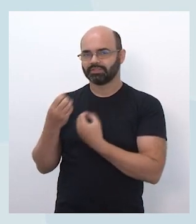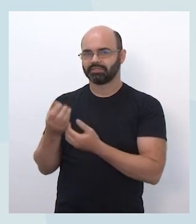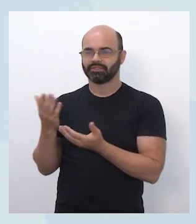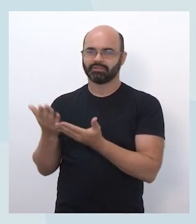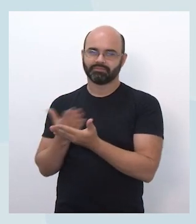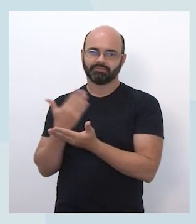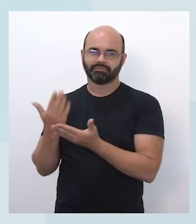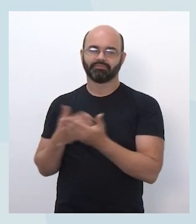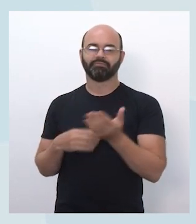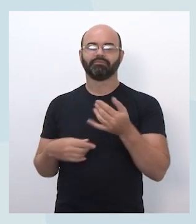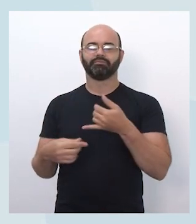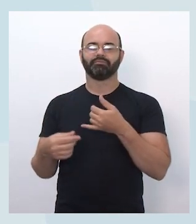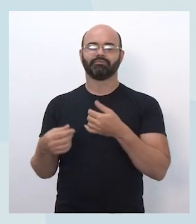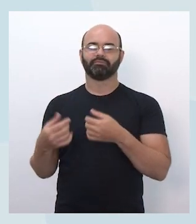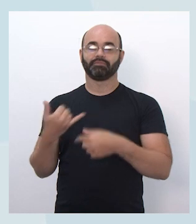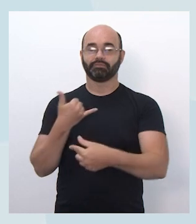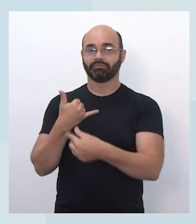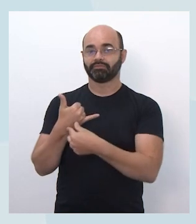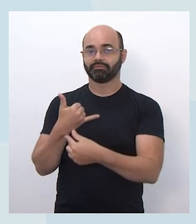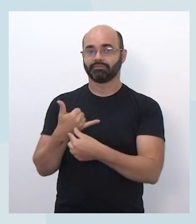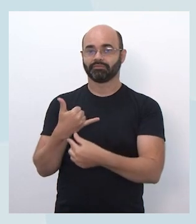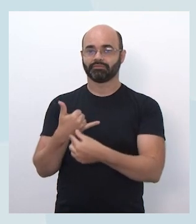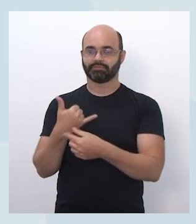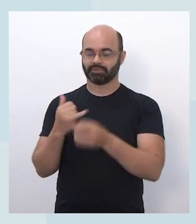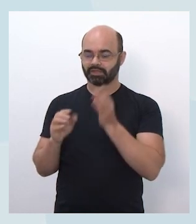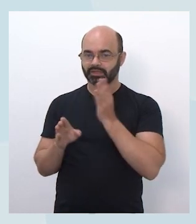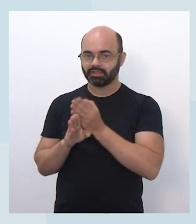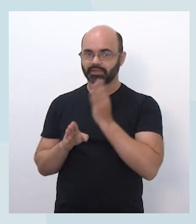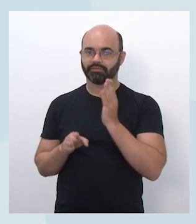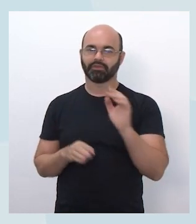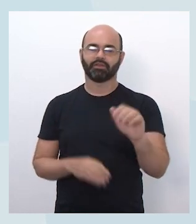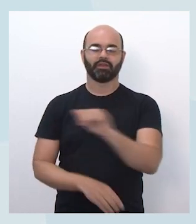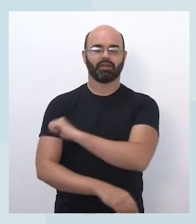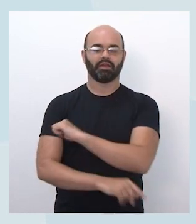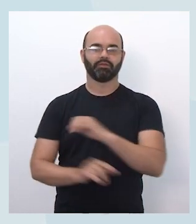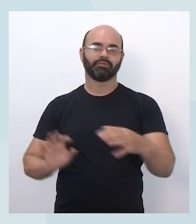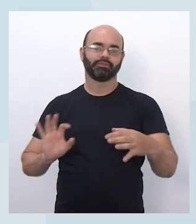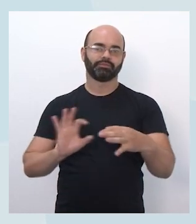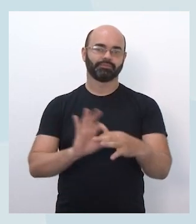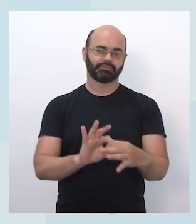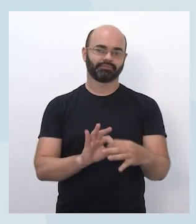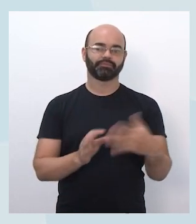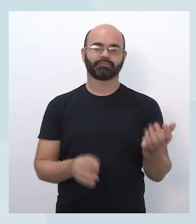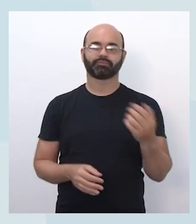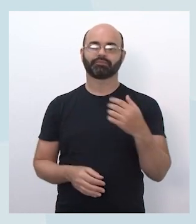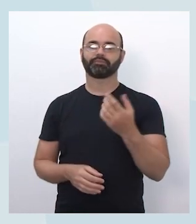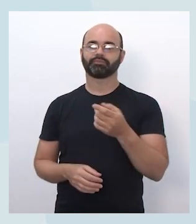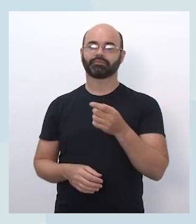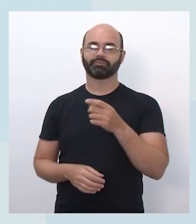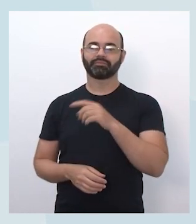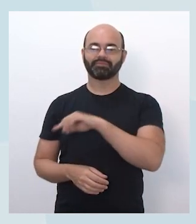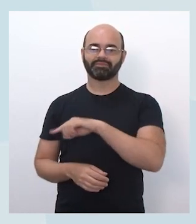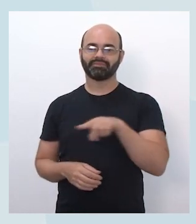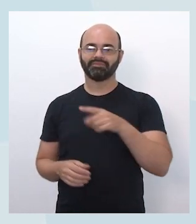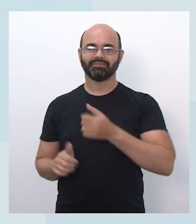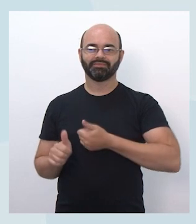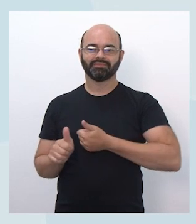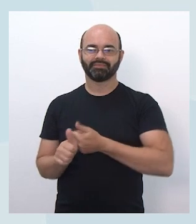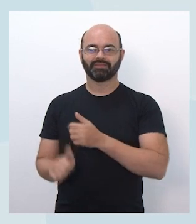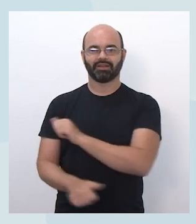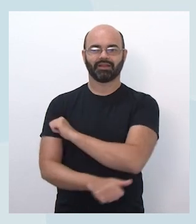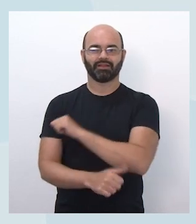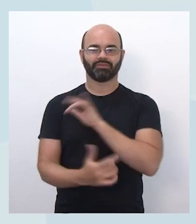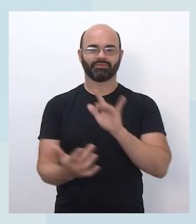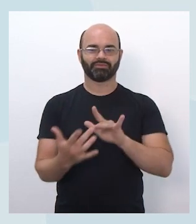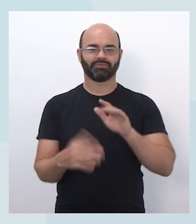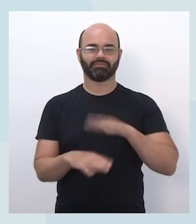chip e vinculação com o aluno, mas como os pós estão bem próximos dos alunos e vão estar no dia